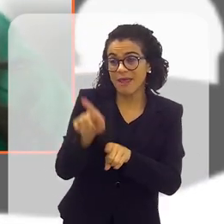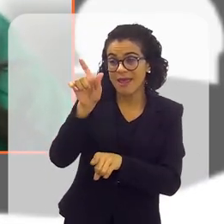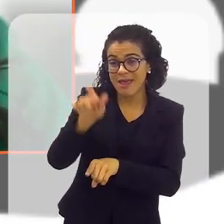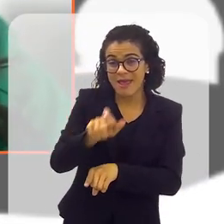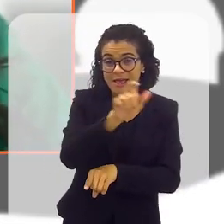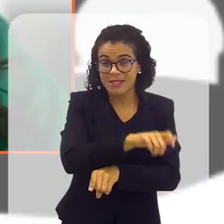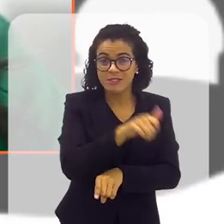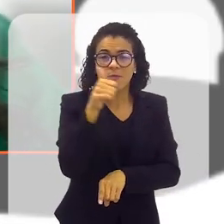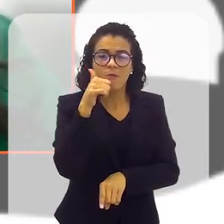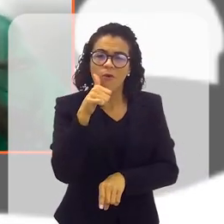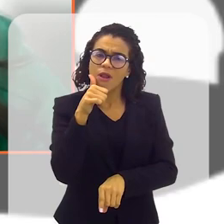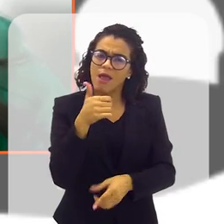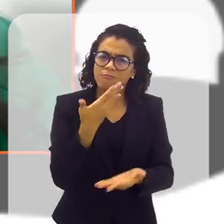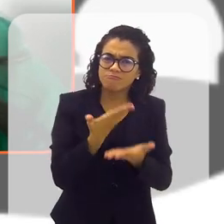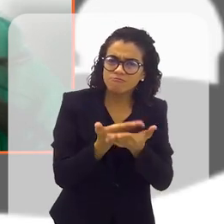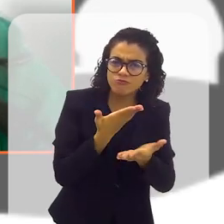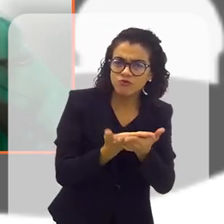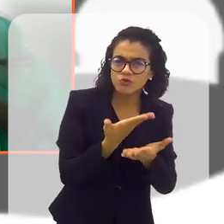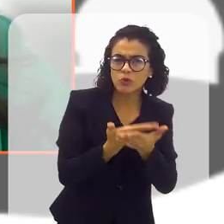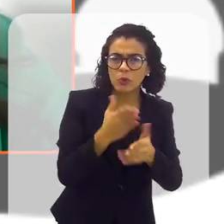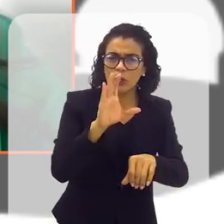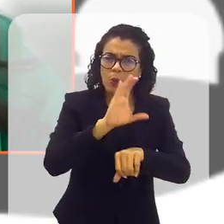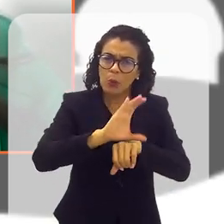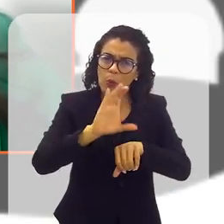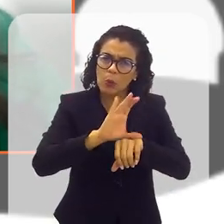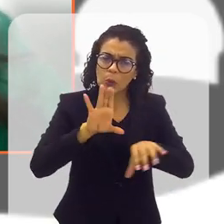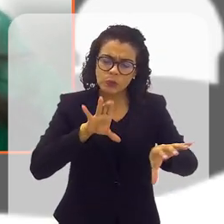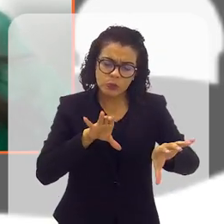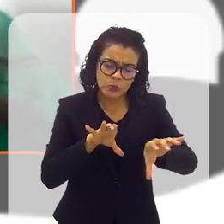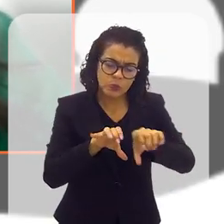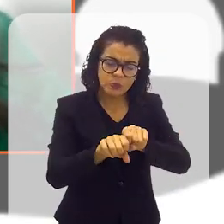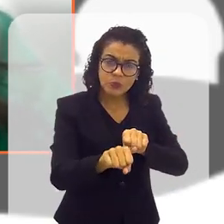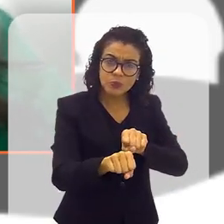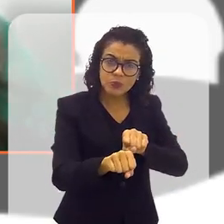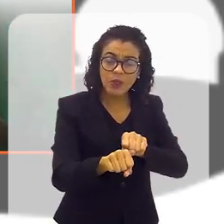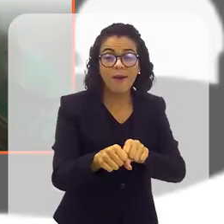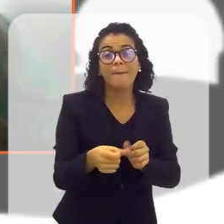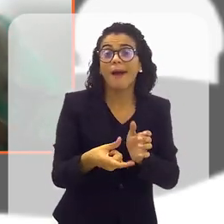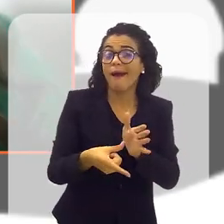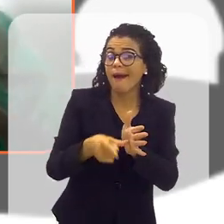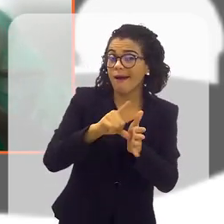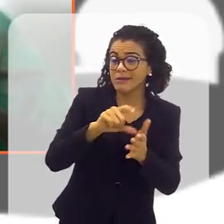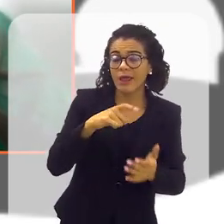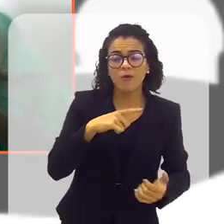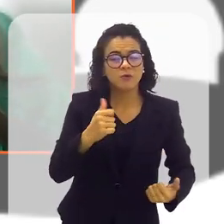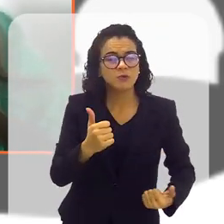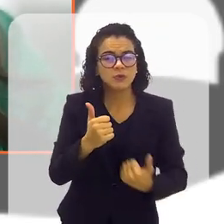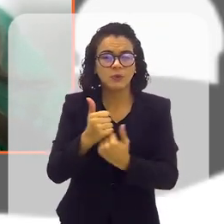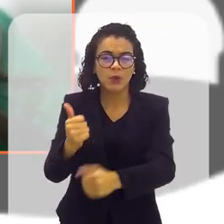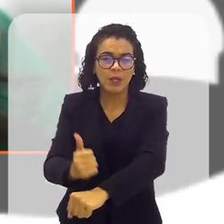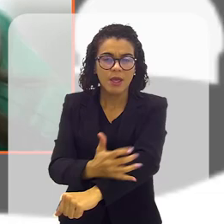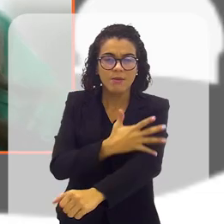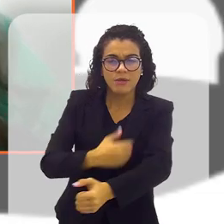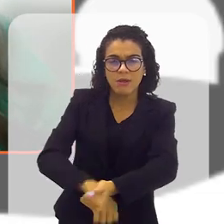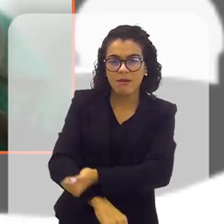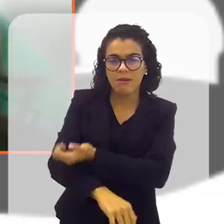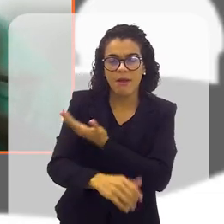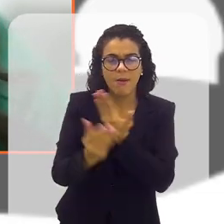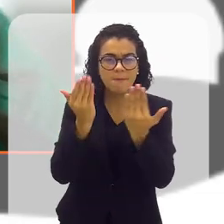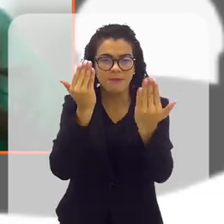Elas recebem ali capacitação profissional, né? Antes disso, um suporte emocional,